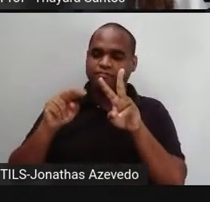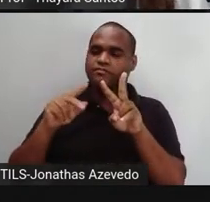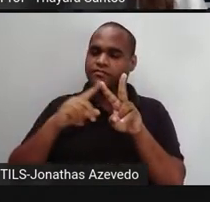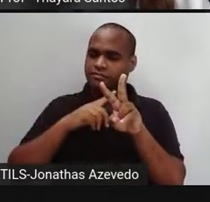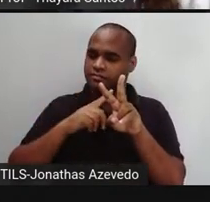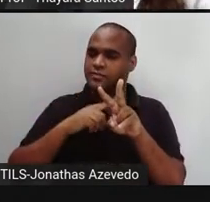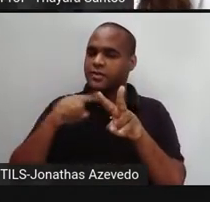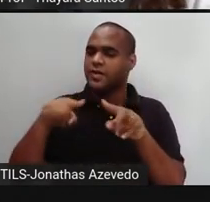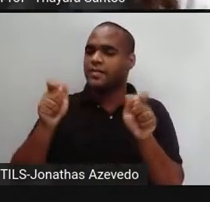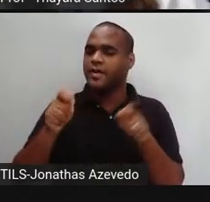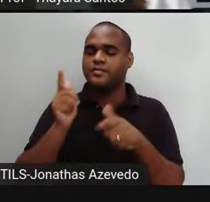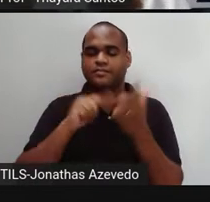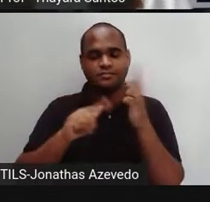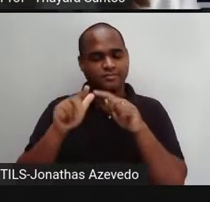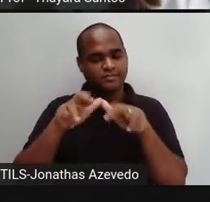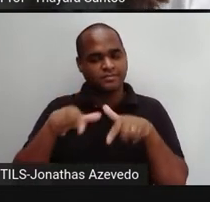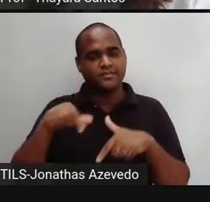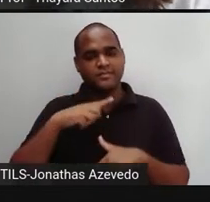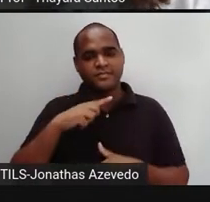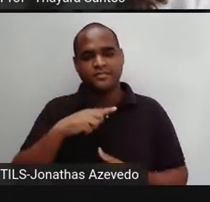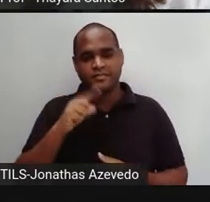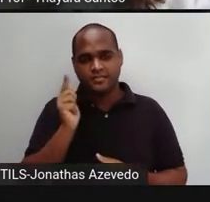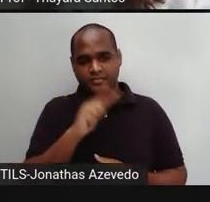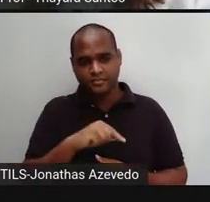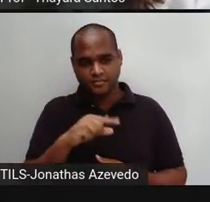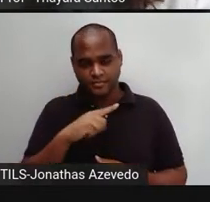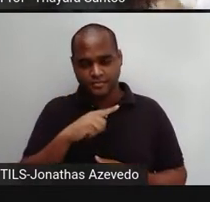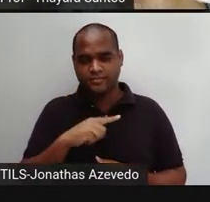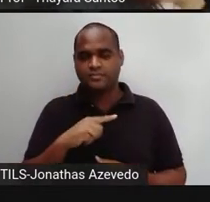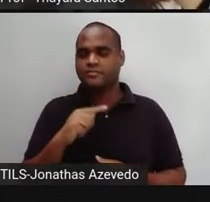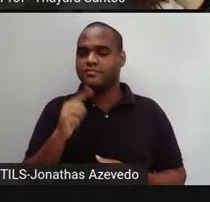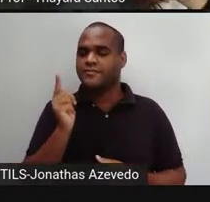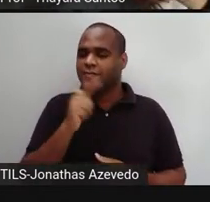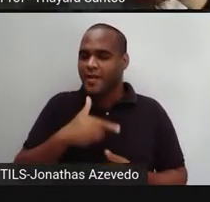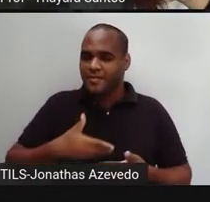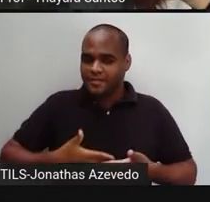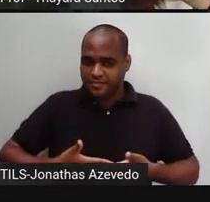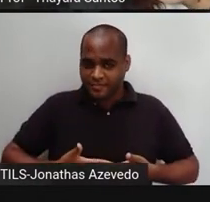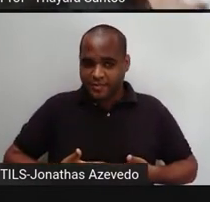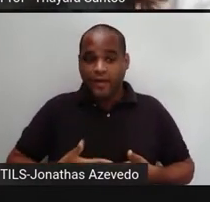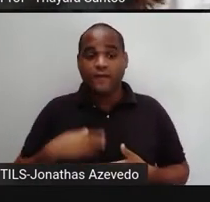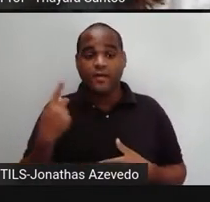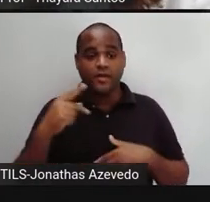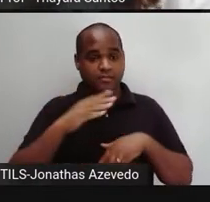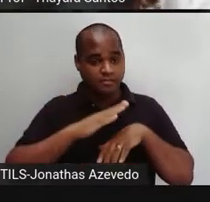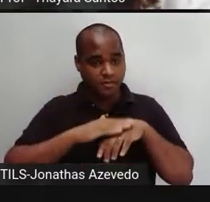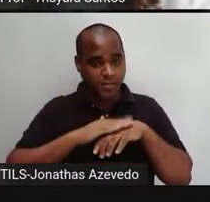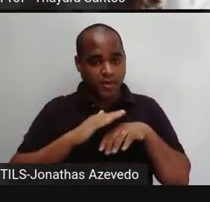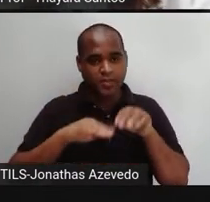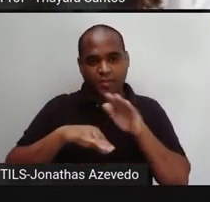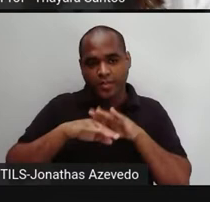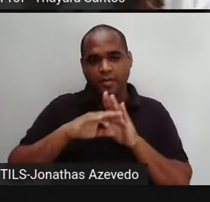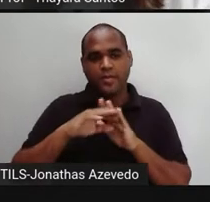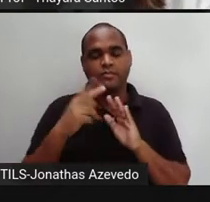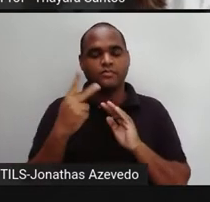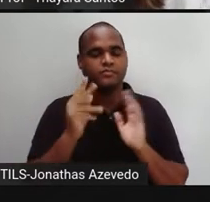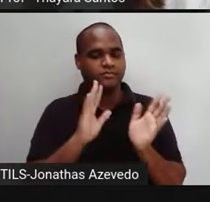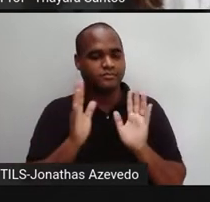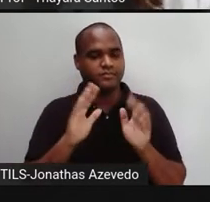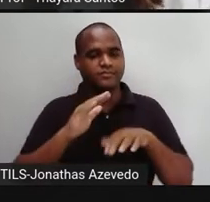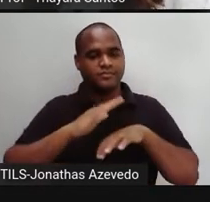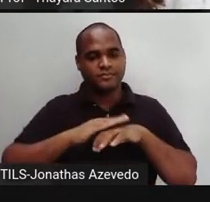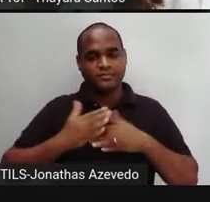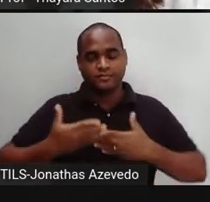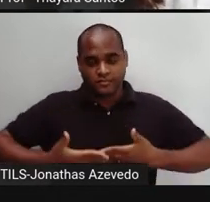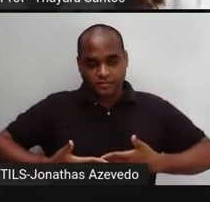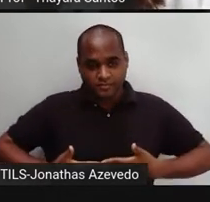a gente consegue sentir aqui, ó, se vocês botarem a mão, peguem a mão de vocês, as duas mãos, coloquem aqui logo nessa região